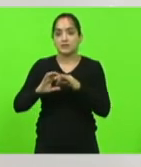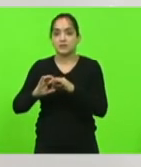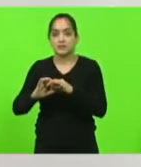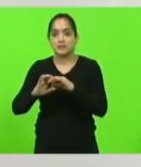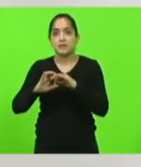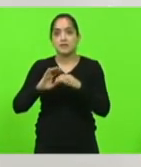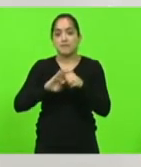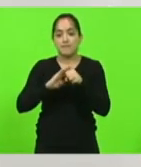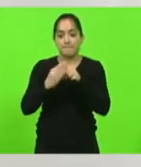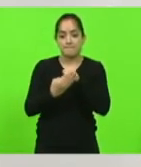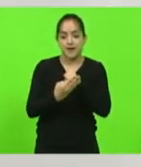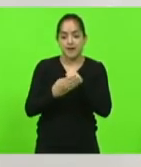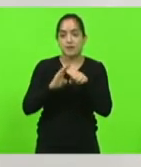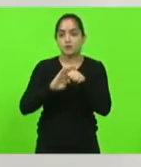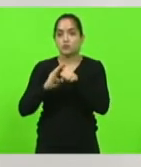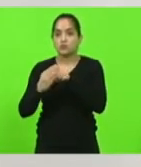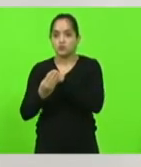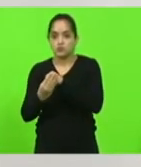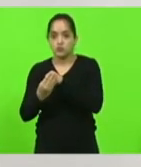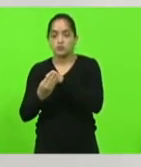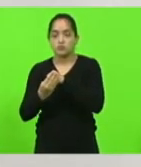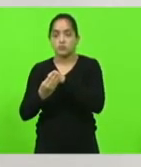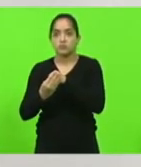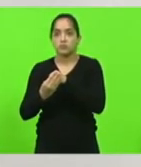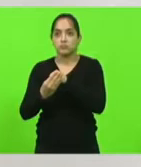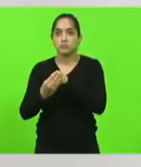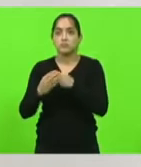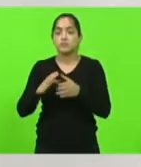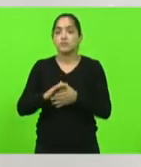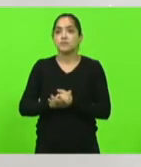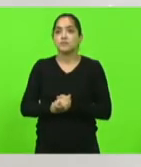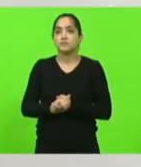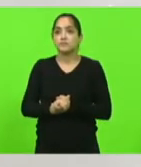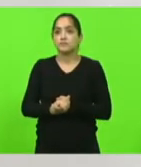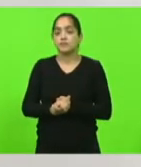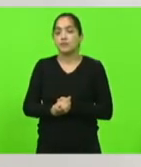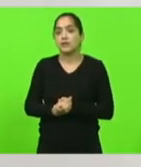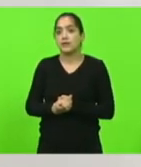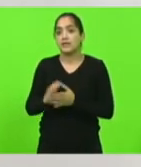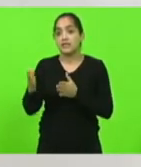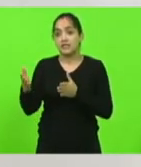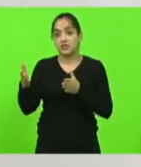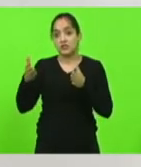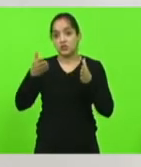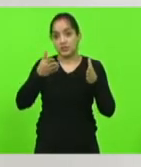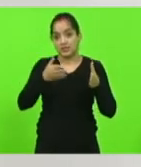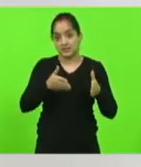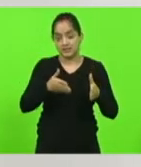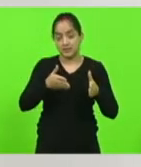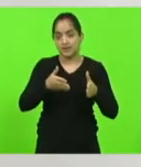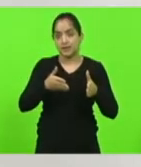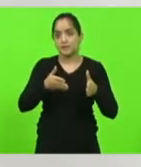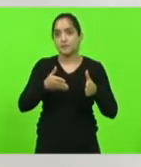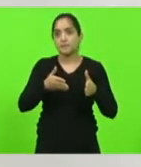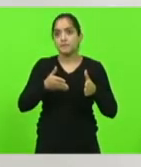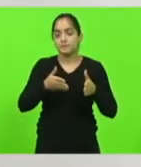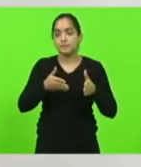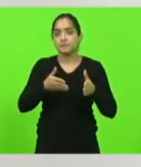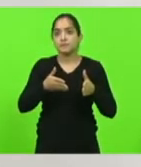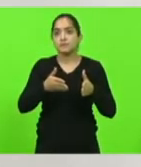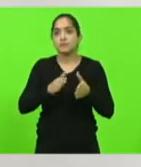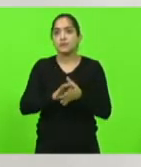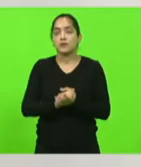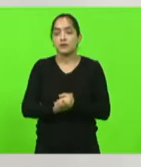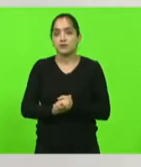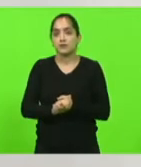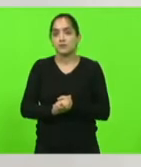bairros porque passa por dentro da área urbana e chega até as imediações ou chega melhor mediações